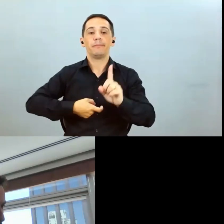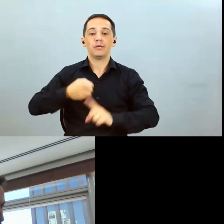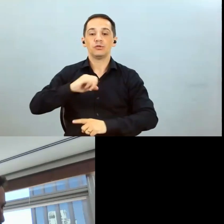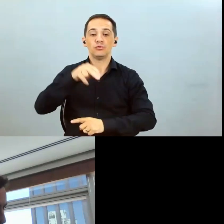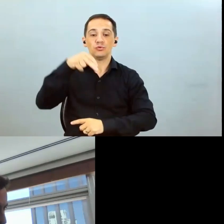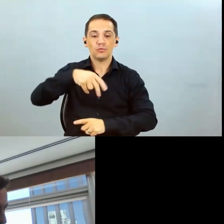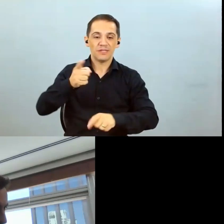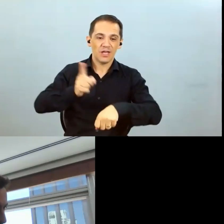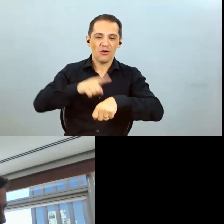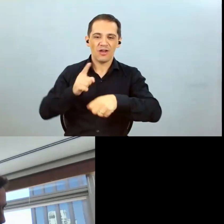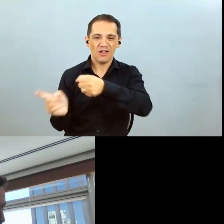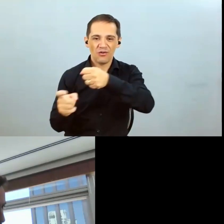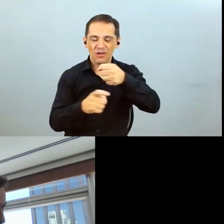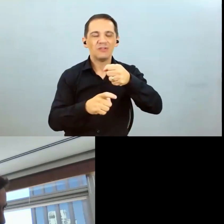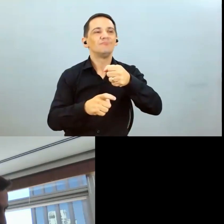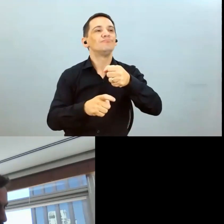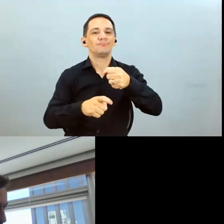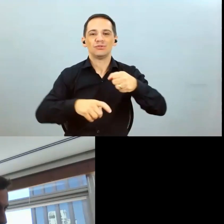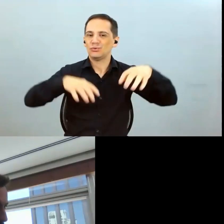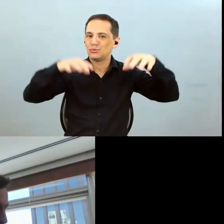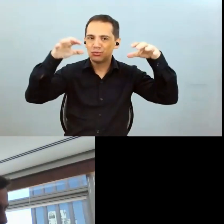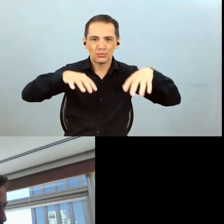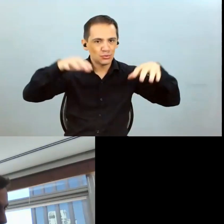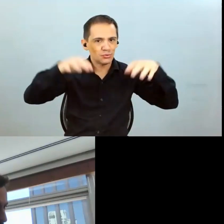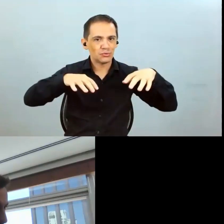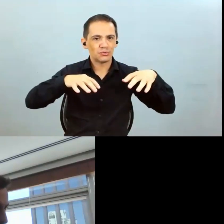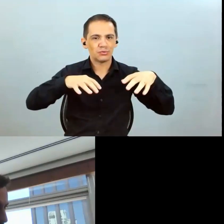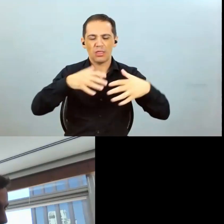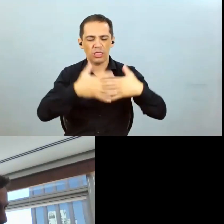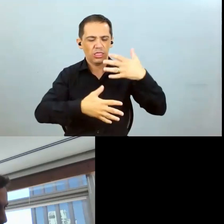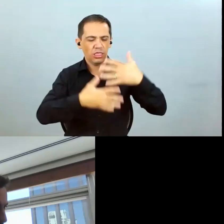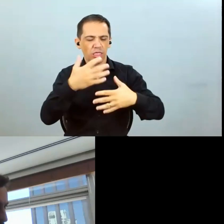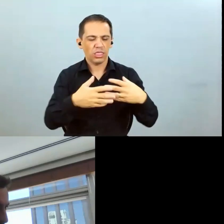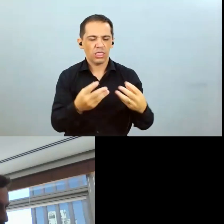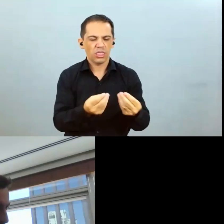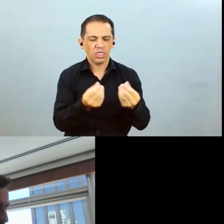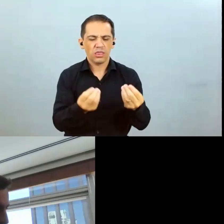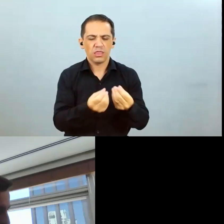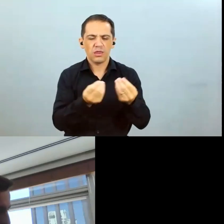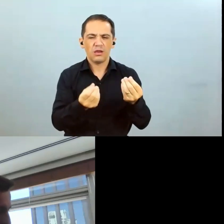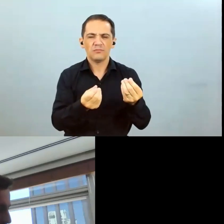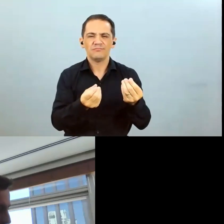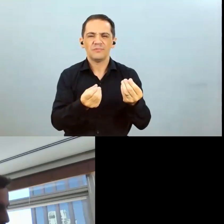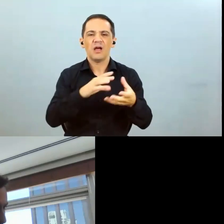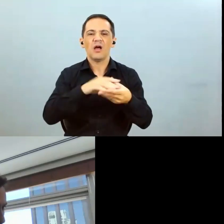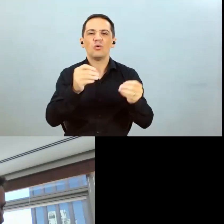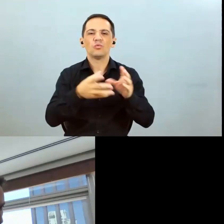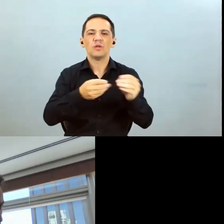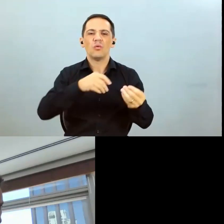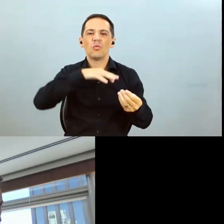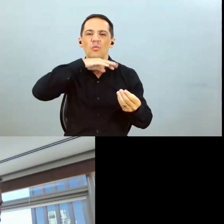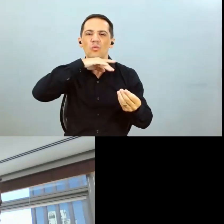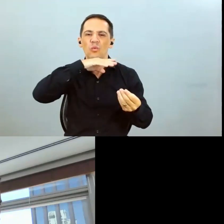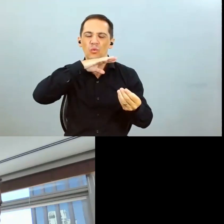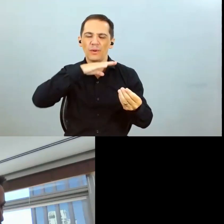e prejudicou a qualidade do algodão e a gente acabou tendo então um algodão de produtividade menor